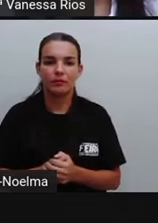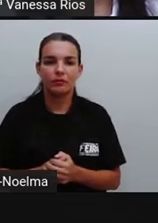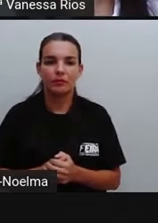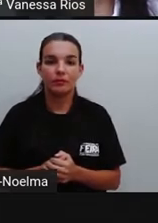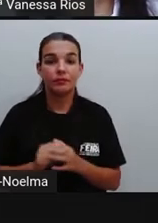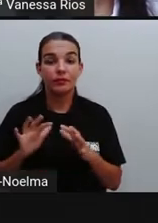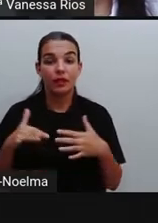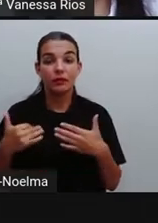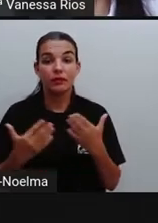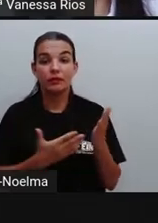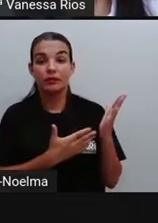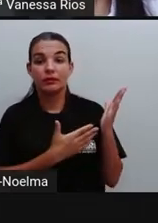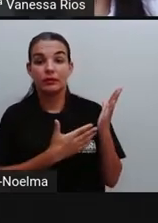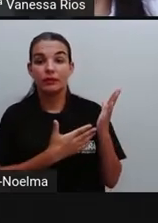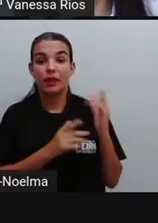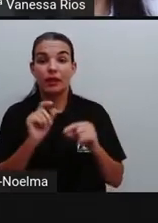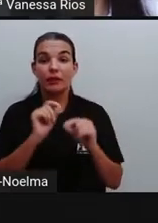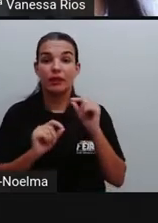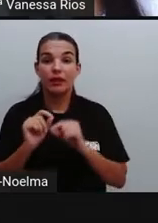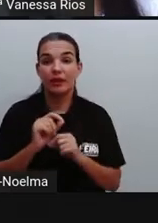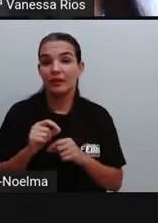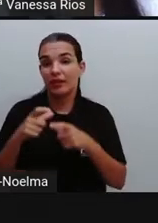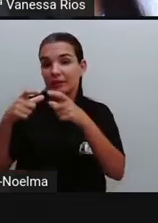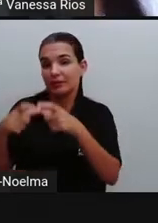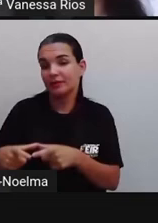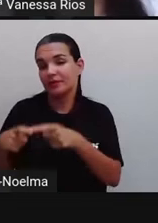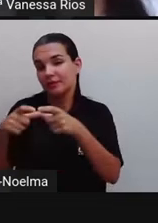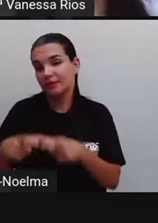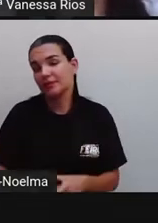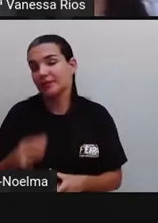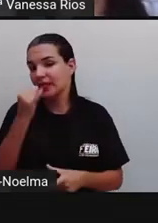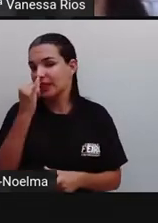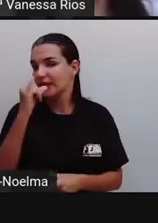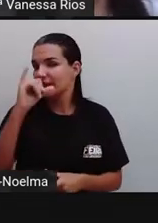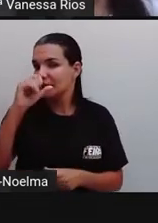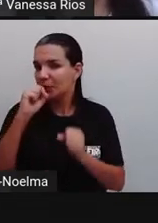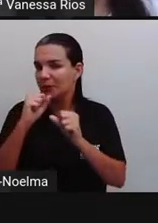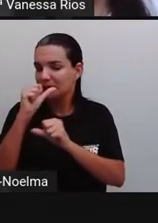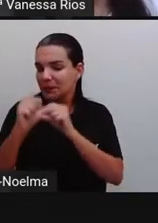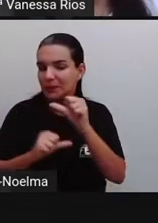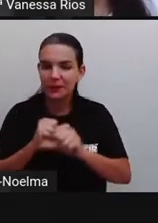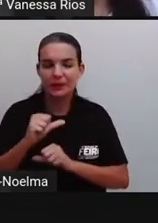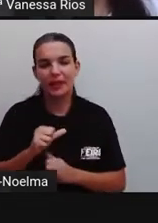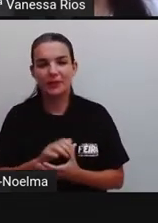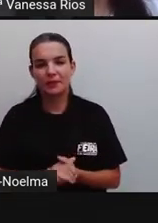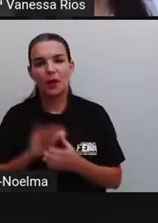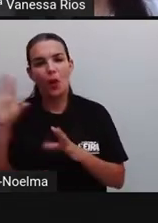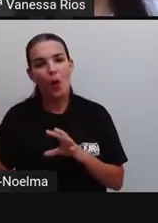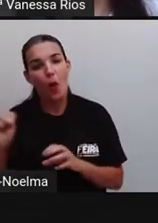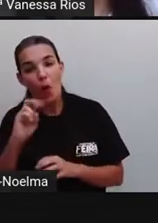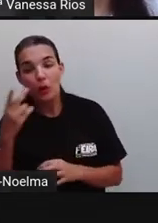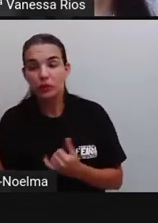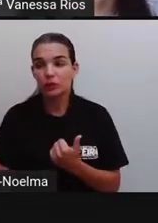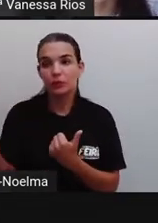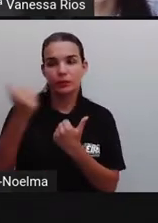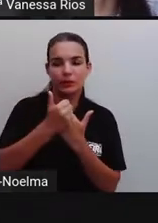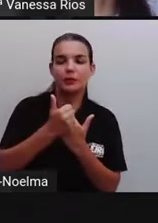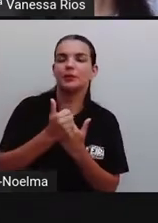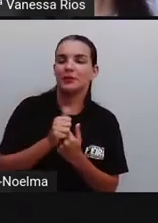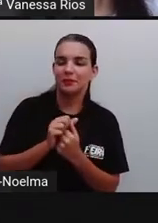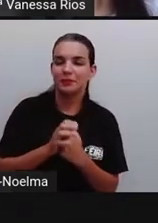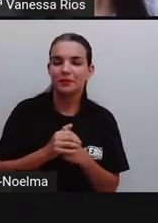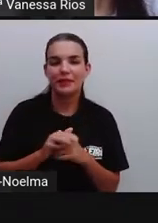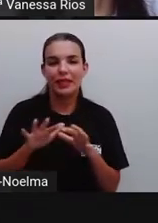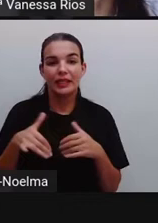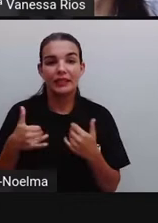E aí nós chegamos nas fontes de energia renováveis. As fontes renováveis de